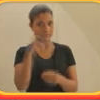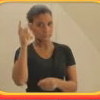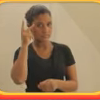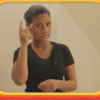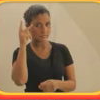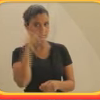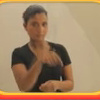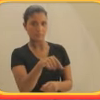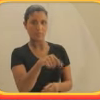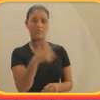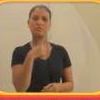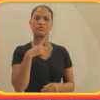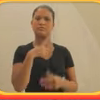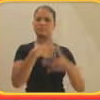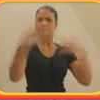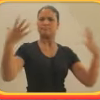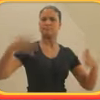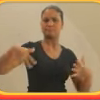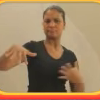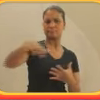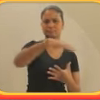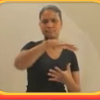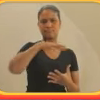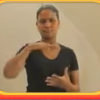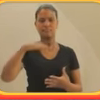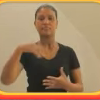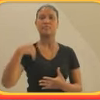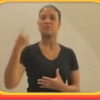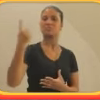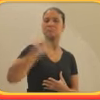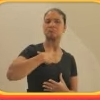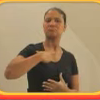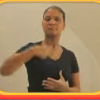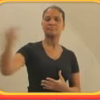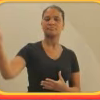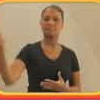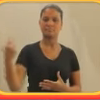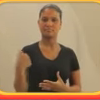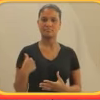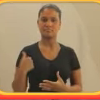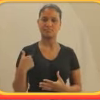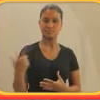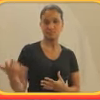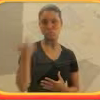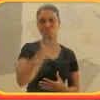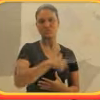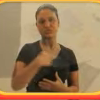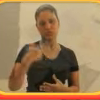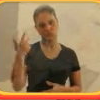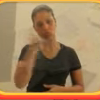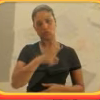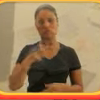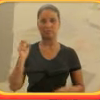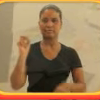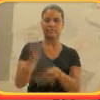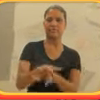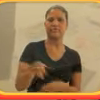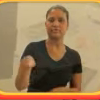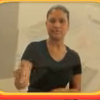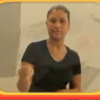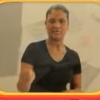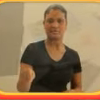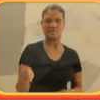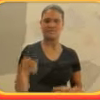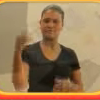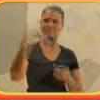passando, encarando a realidade de vir para São Paulo, dava um pulo maior ainda. E assim eu fui